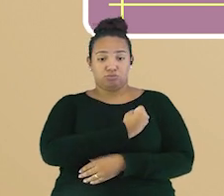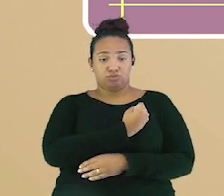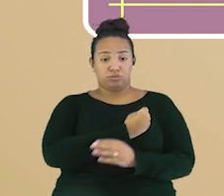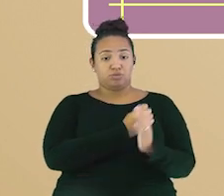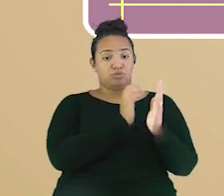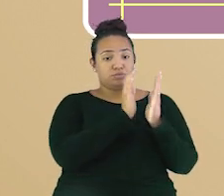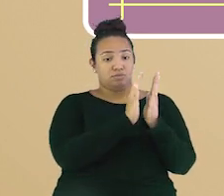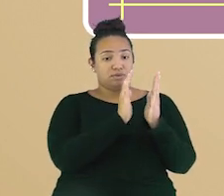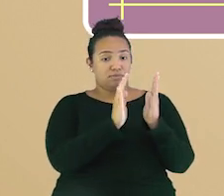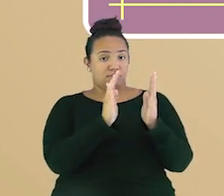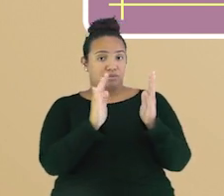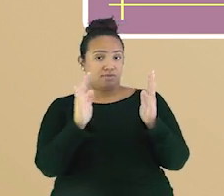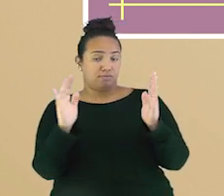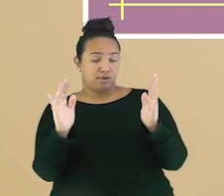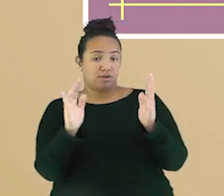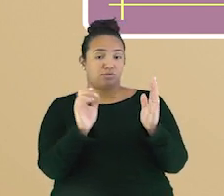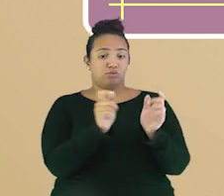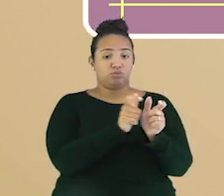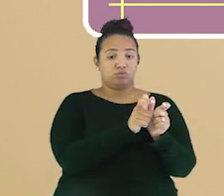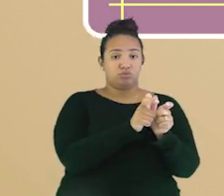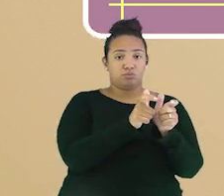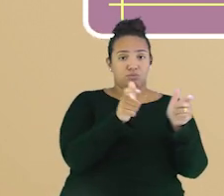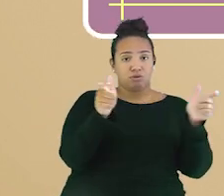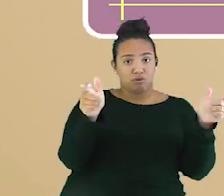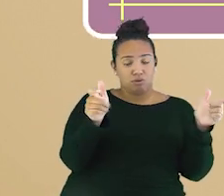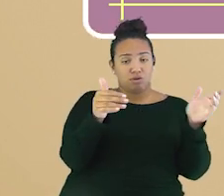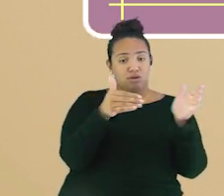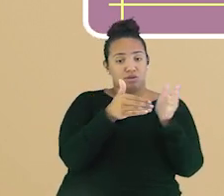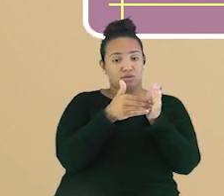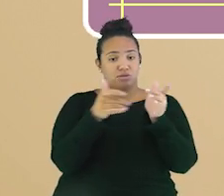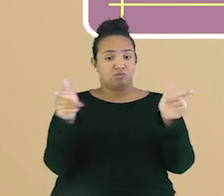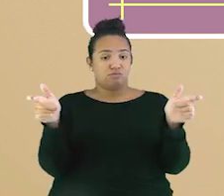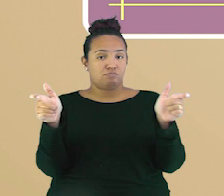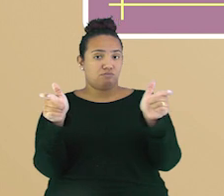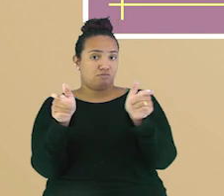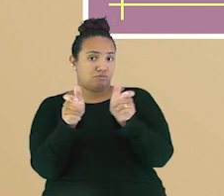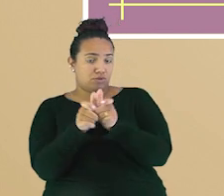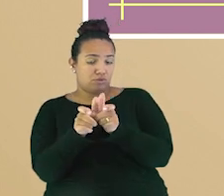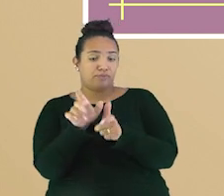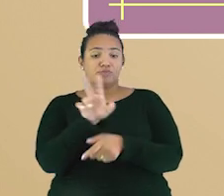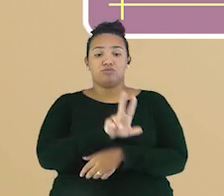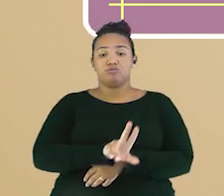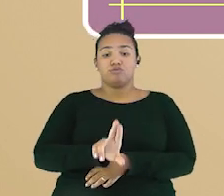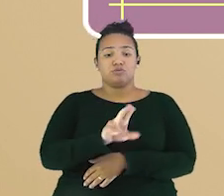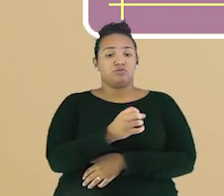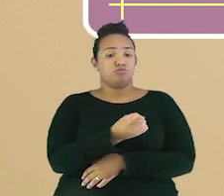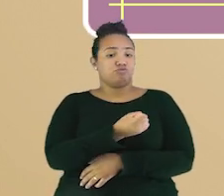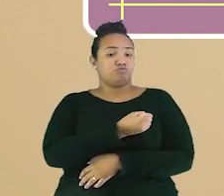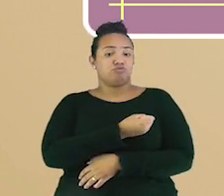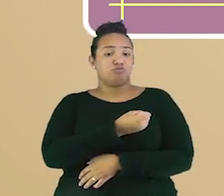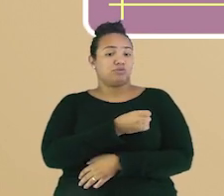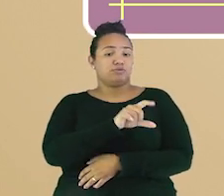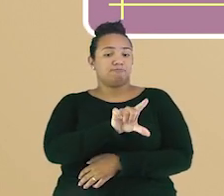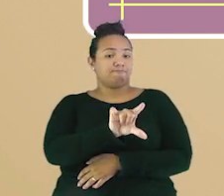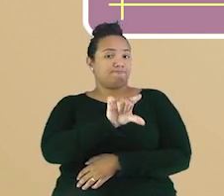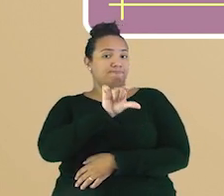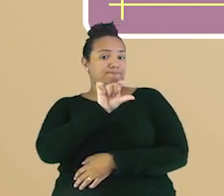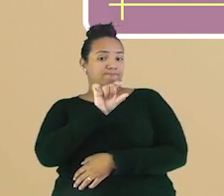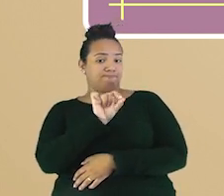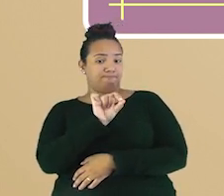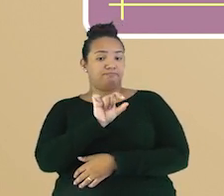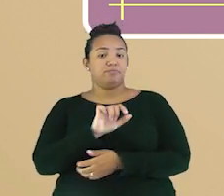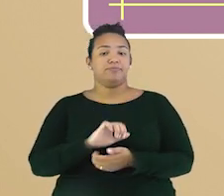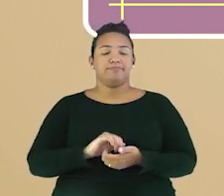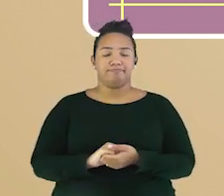em ordem crescente ou decrescente a partir de um número qualquer, utilizando uma regularidade estabelecida.